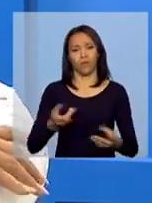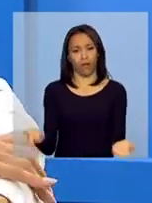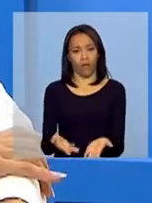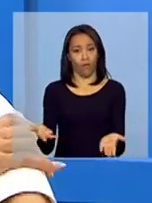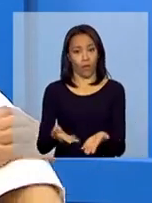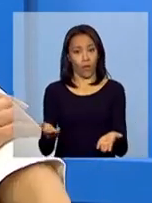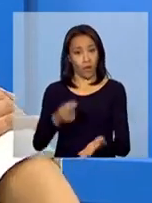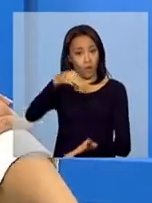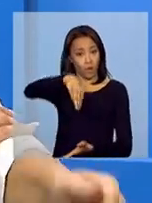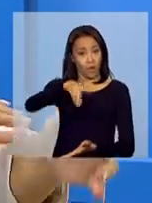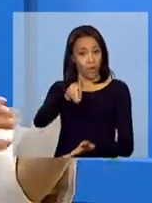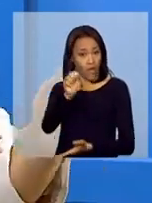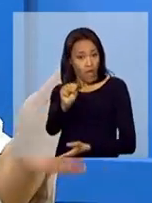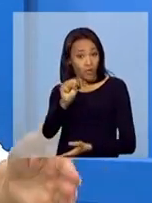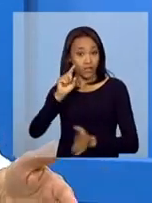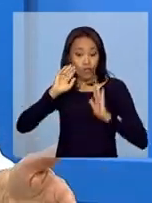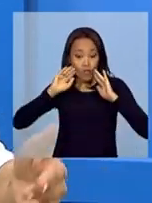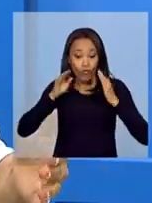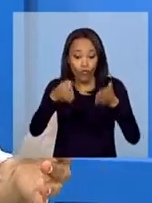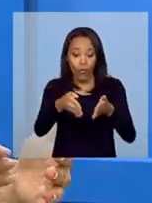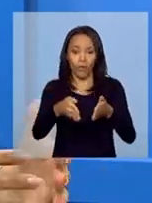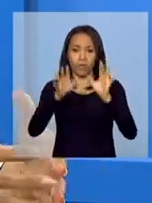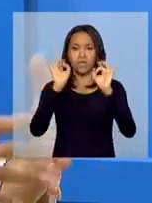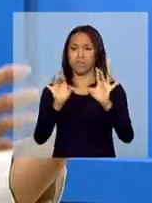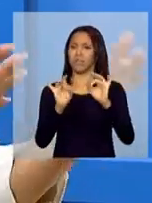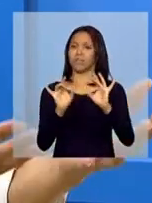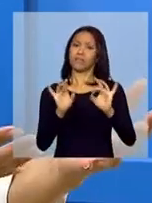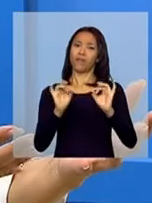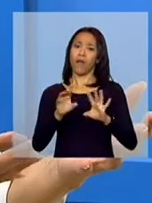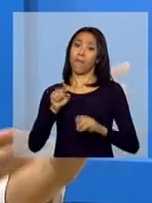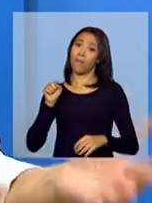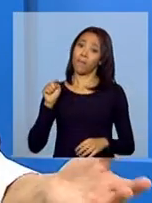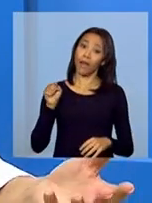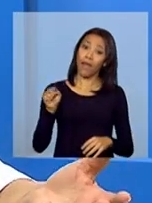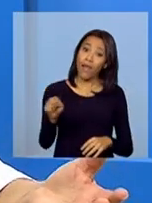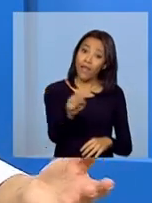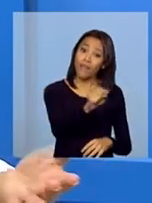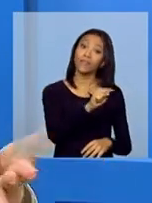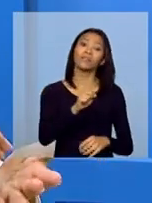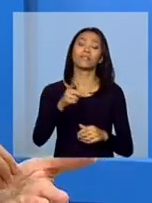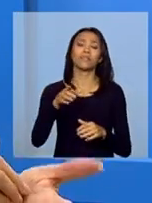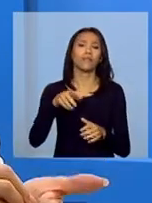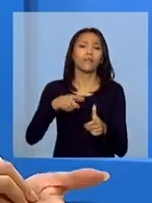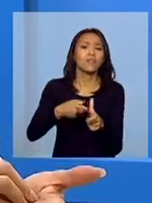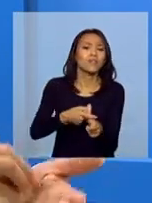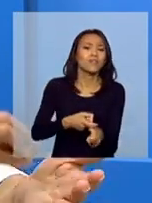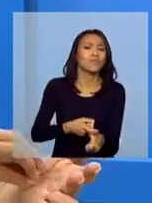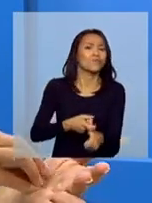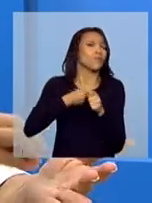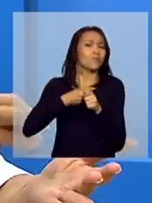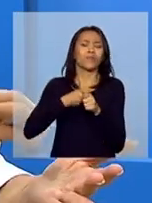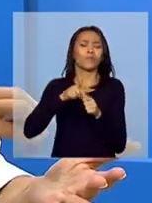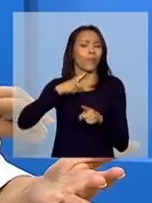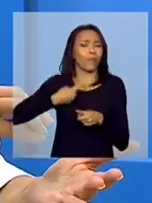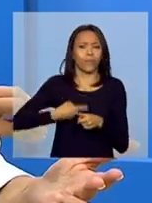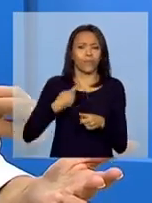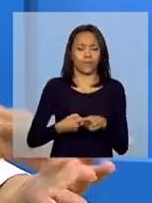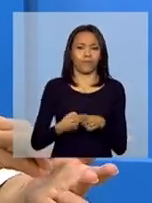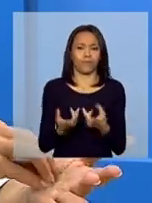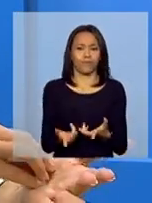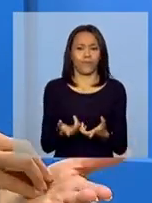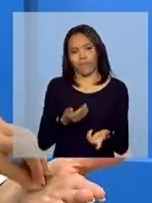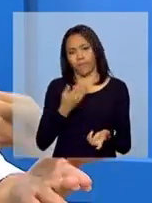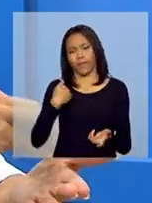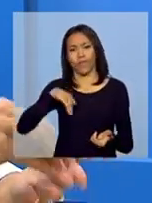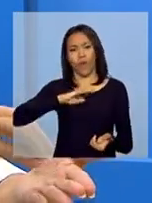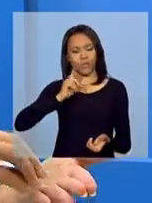o Ministério está dando um foco especial para essa fase de suspensão? Porque a